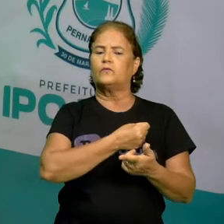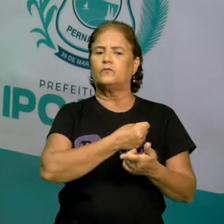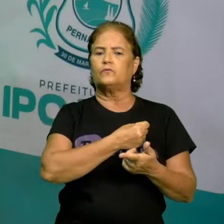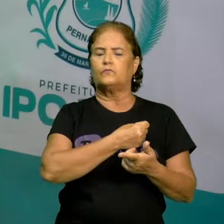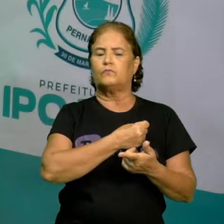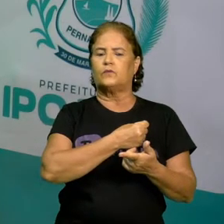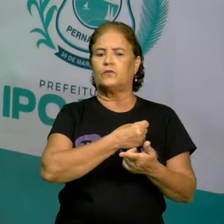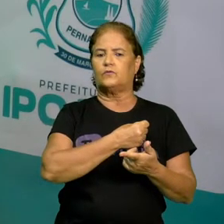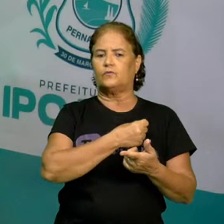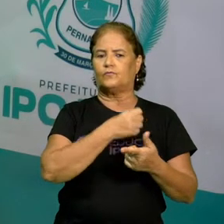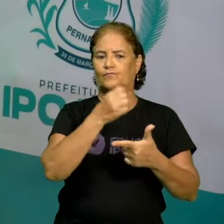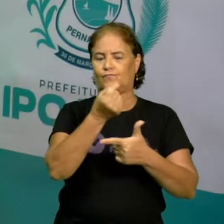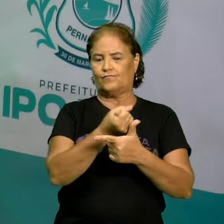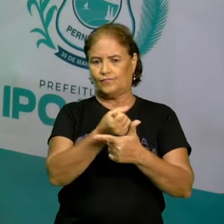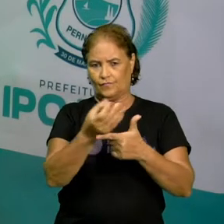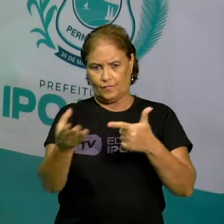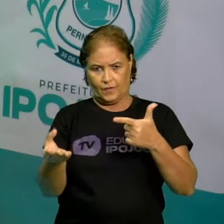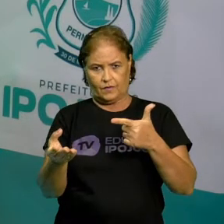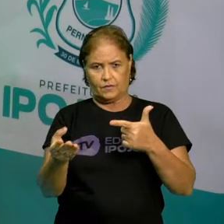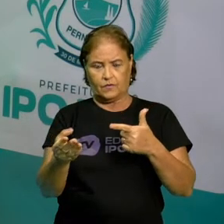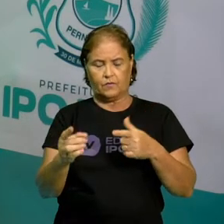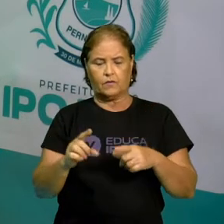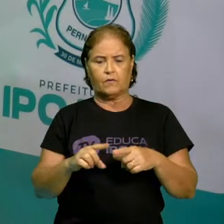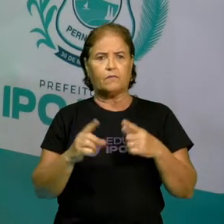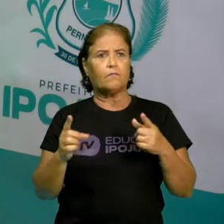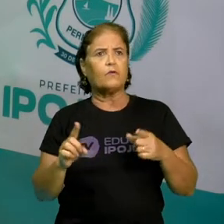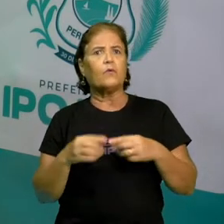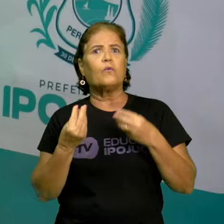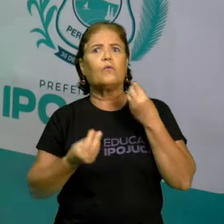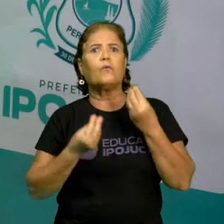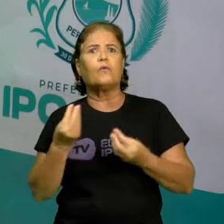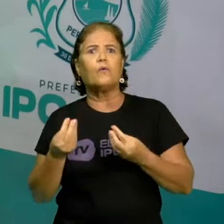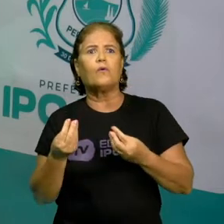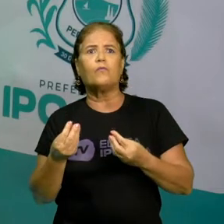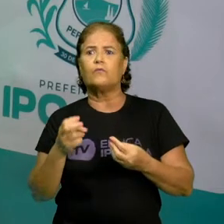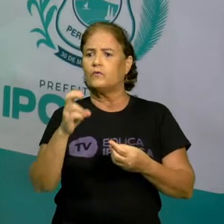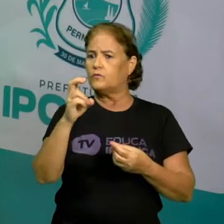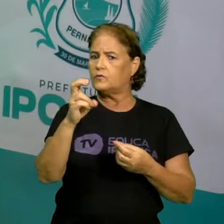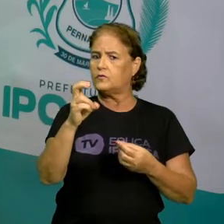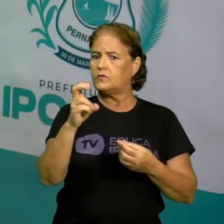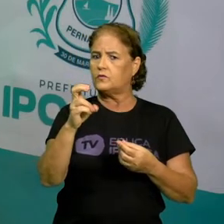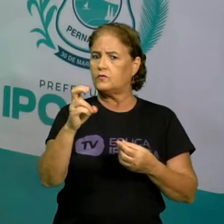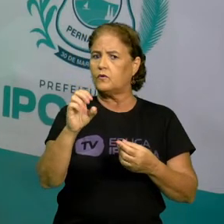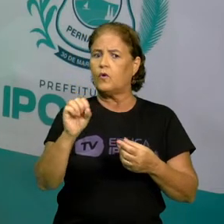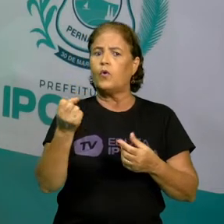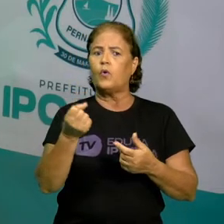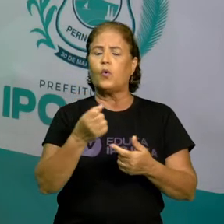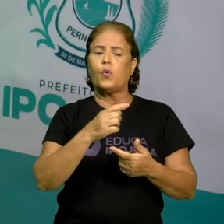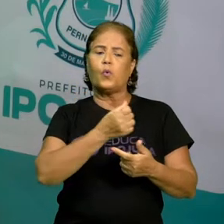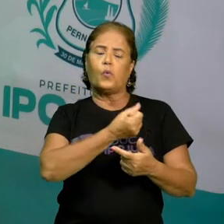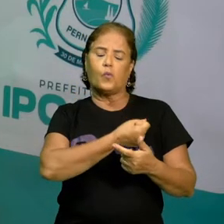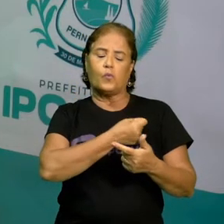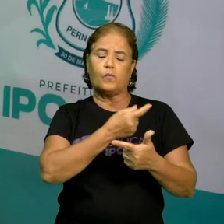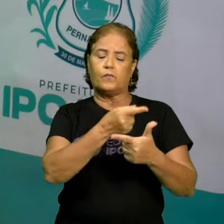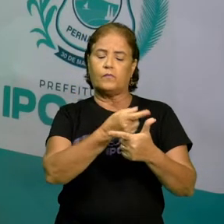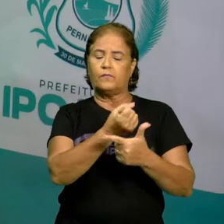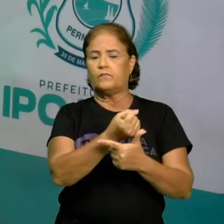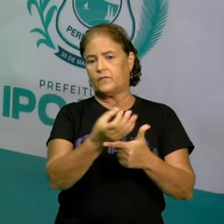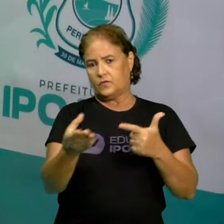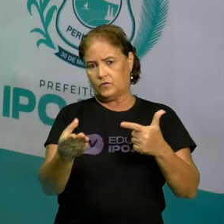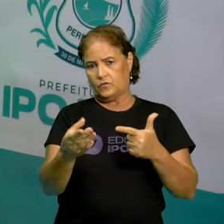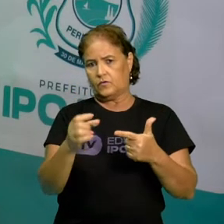pode ser escrito na forma de uma fração. Porque todo número racional, o 5, por exemplo,